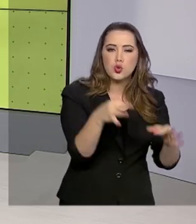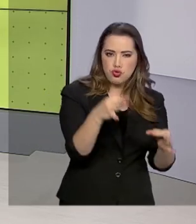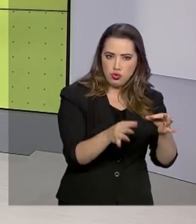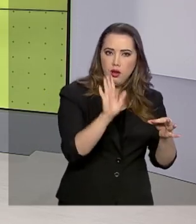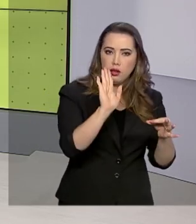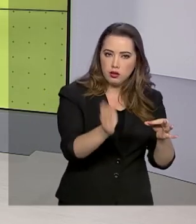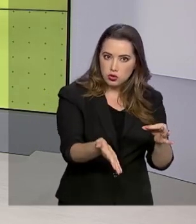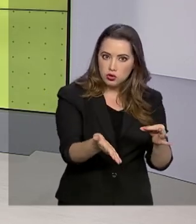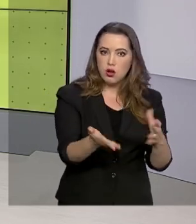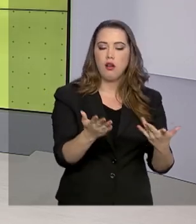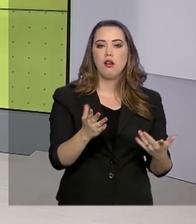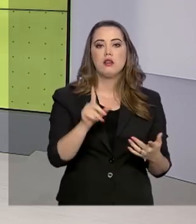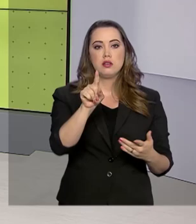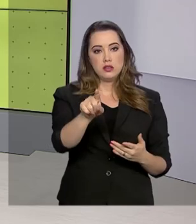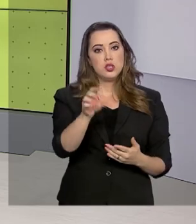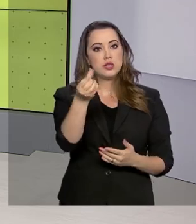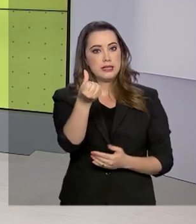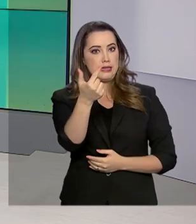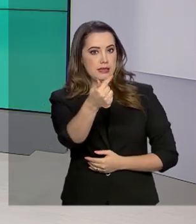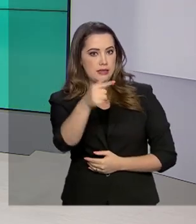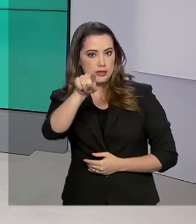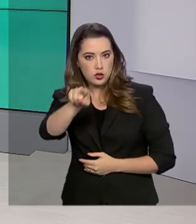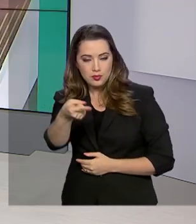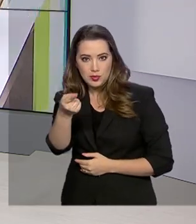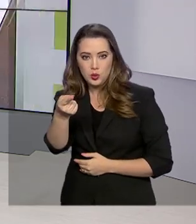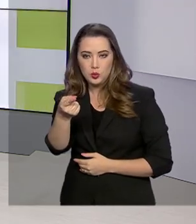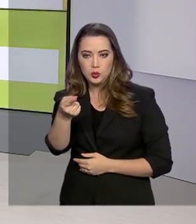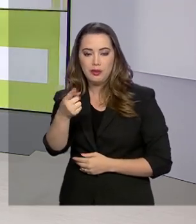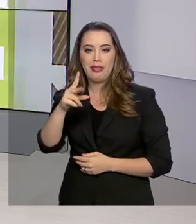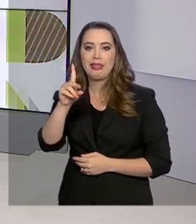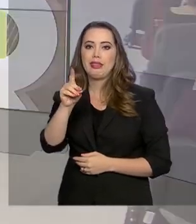ao todo, foram coletados 67 mil perfis.